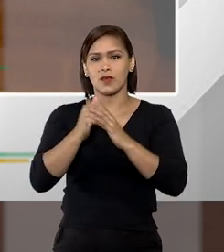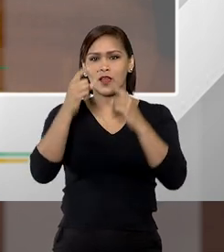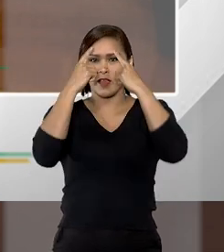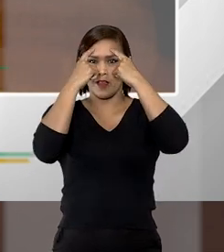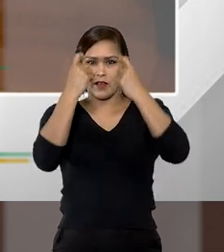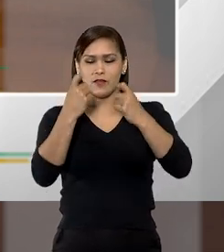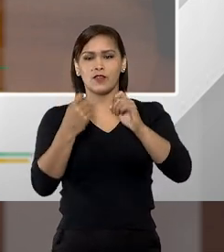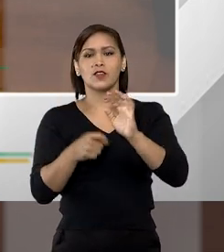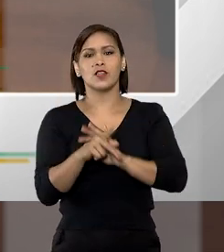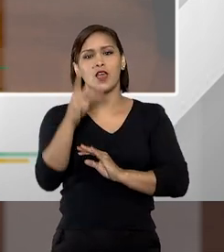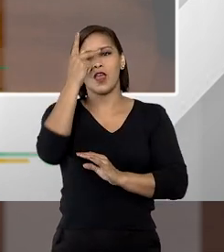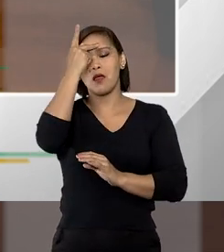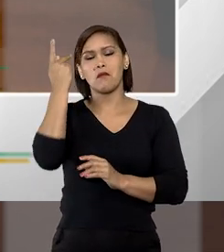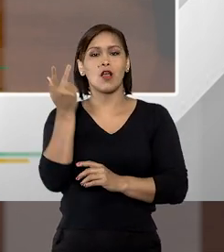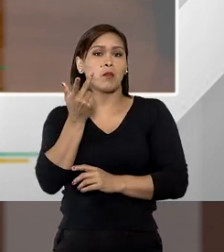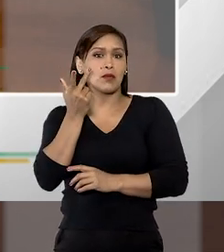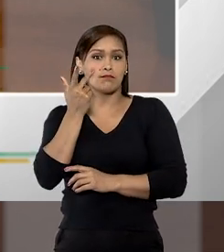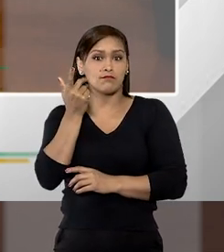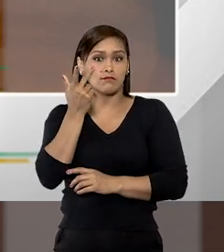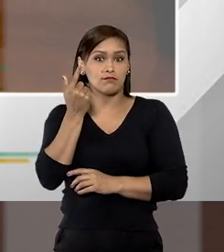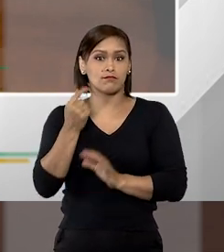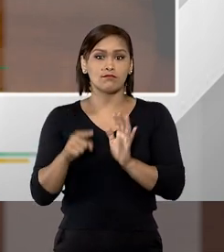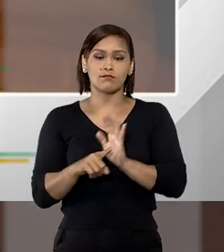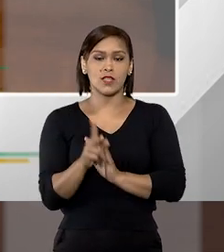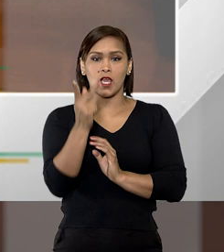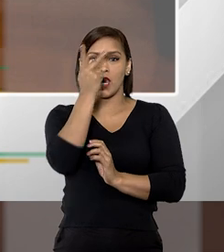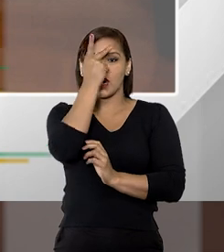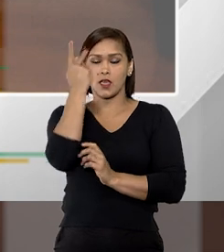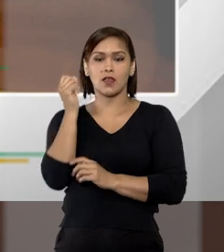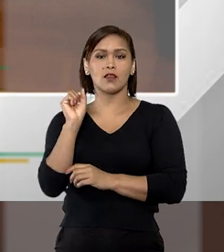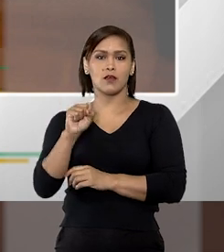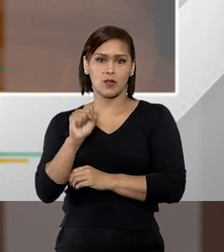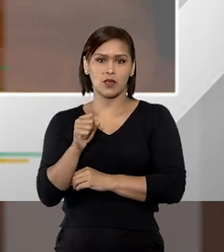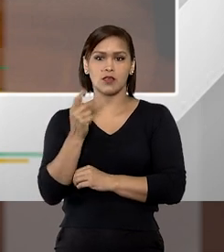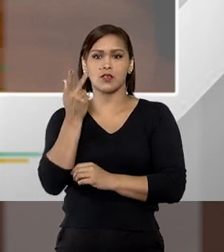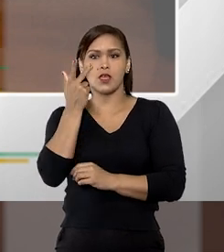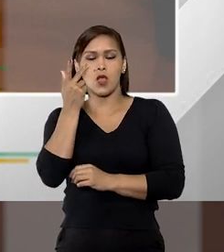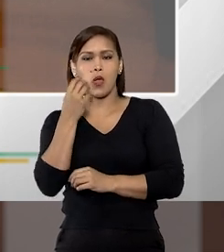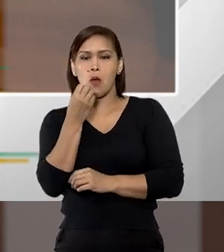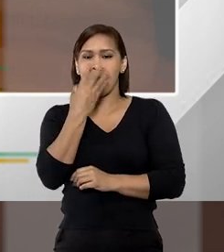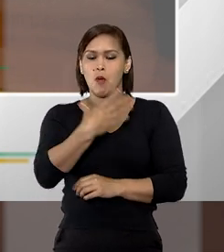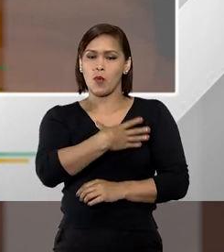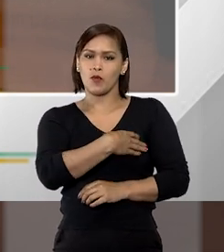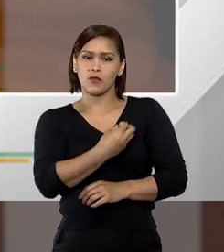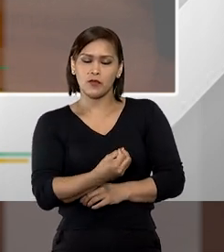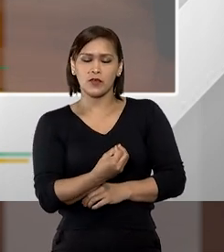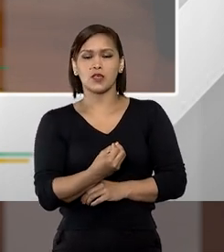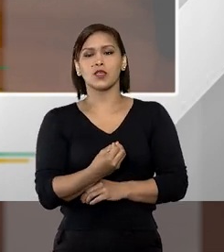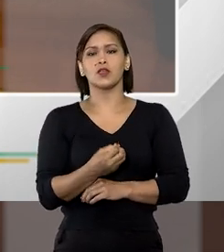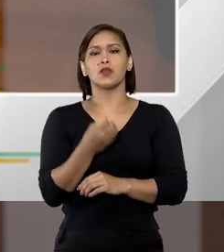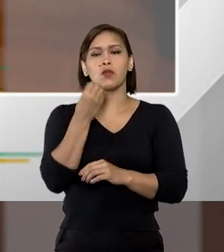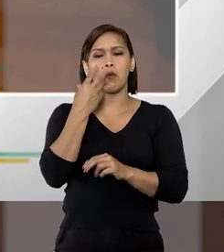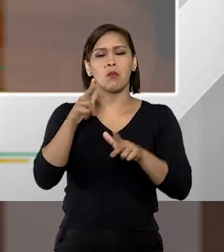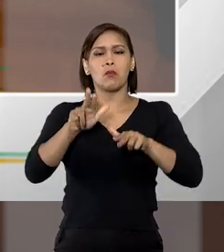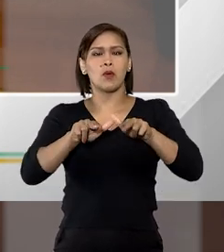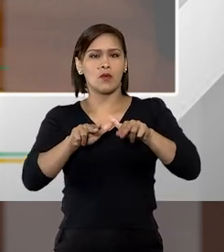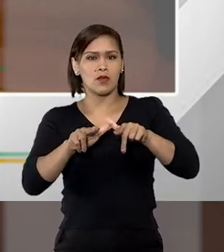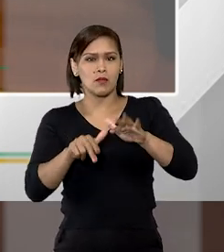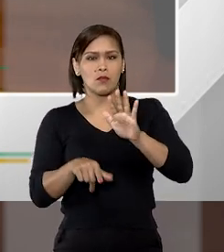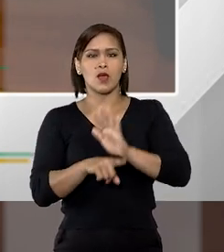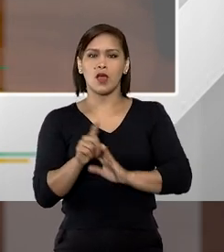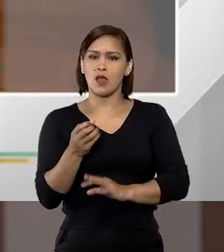é um homem considerado normal, aquele homem que sim é considerado um bom filho, é considerado um bom irmão, é